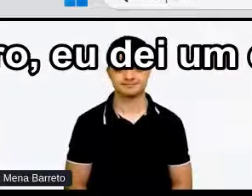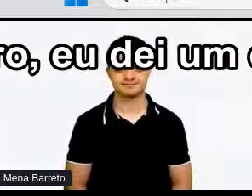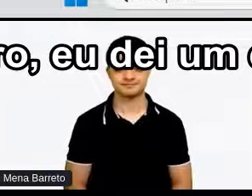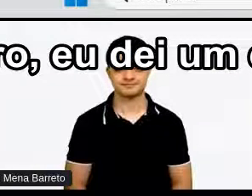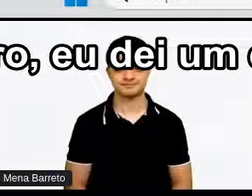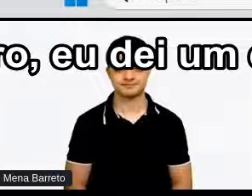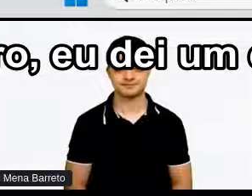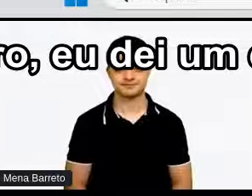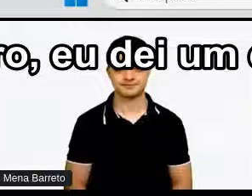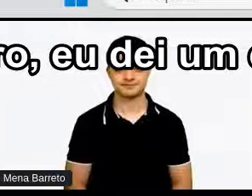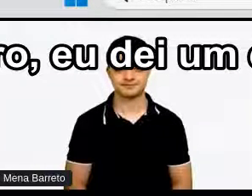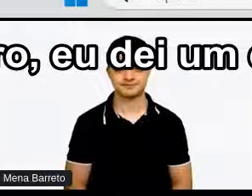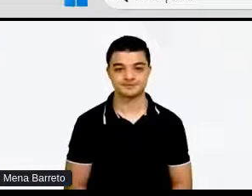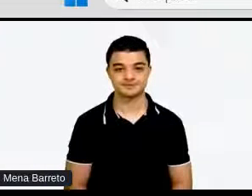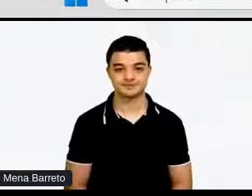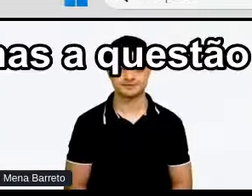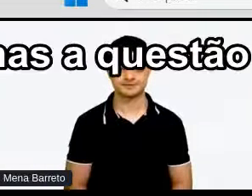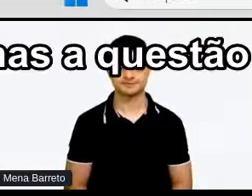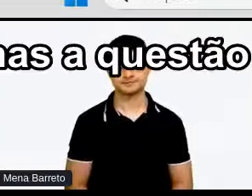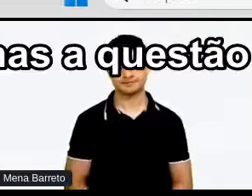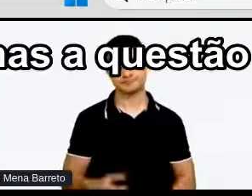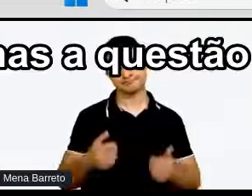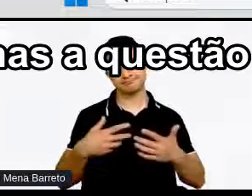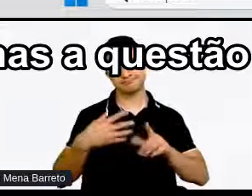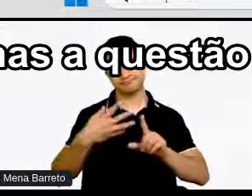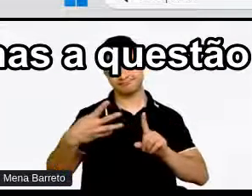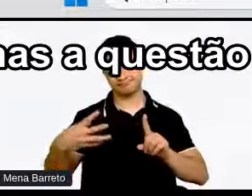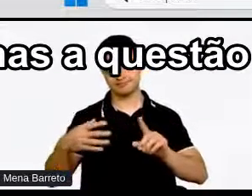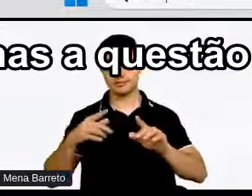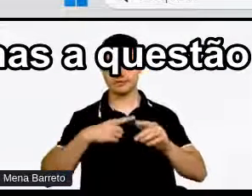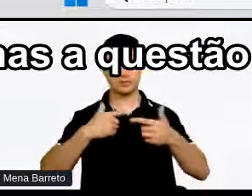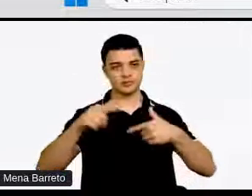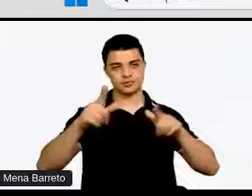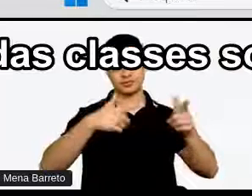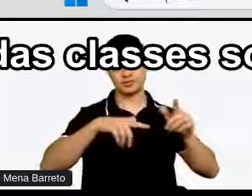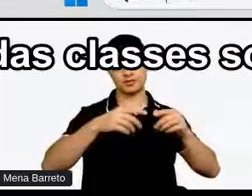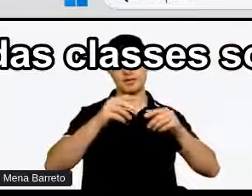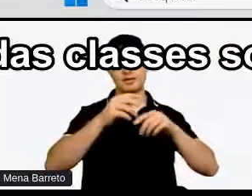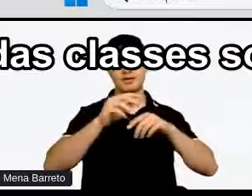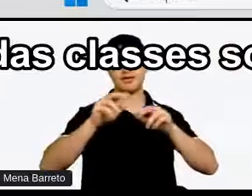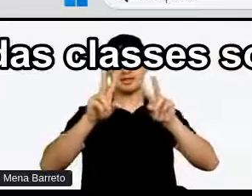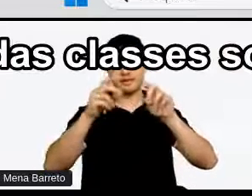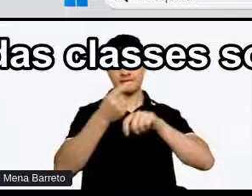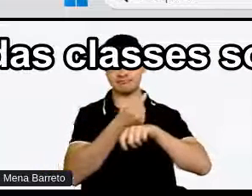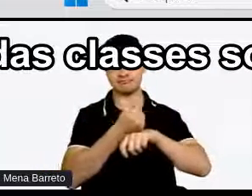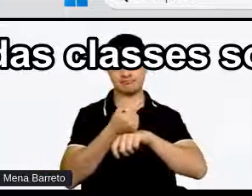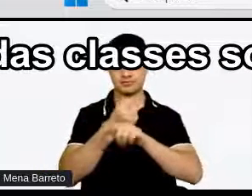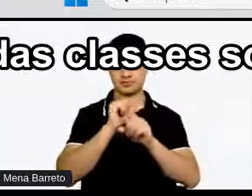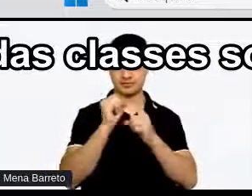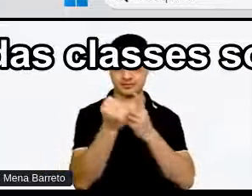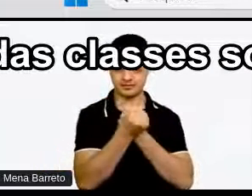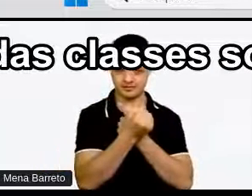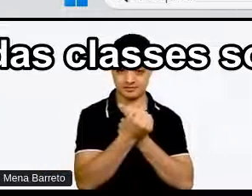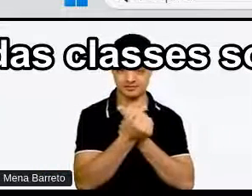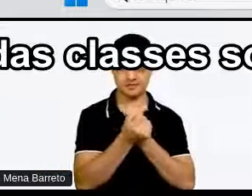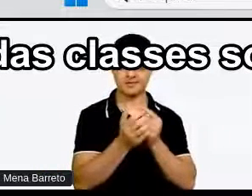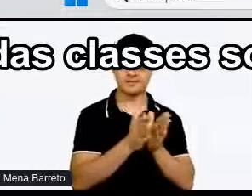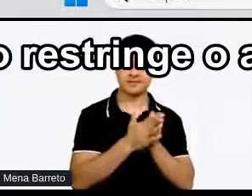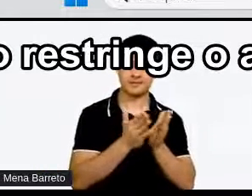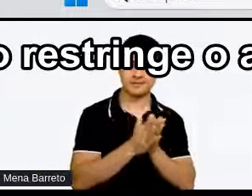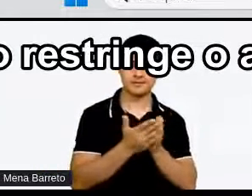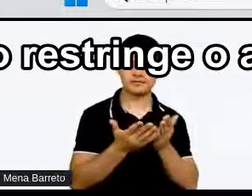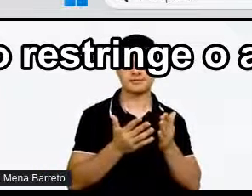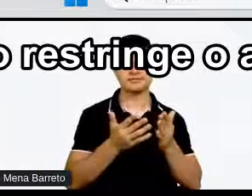Claro, eu dei um exemplo da LGBT+, Mas a questão socioeconômica Da pobreza Das classes socioeconômicas mais